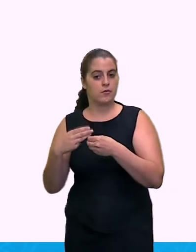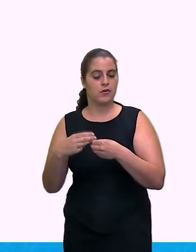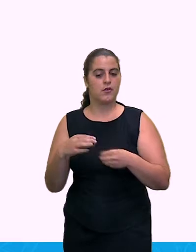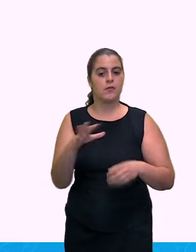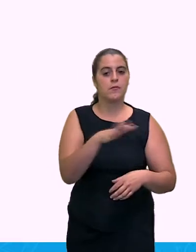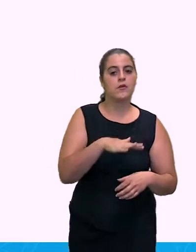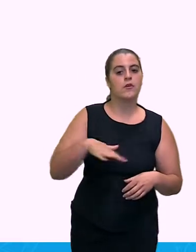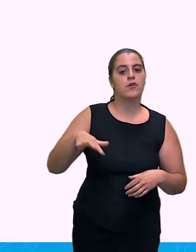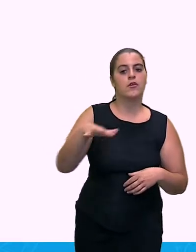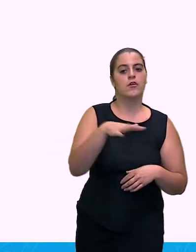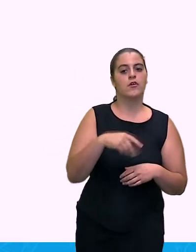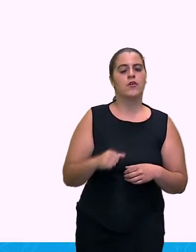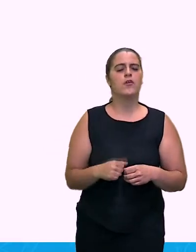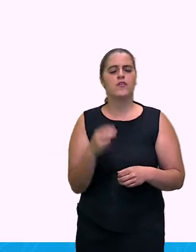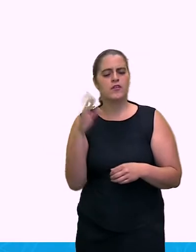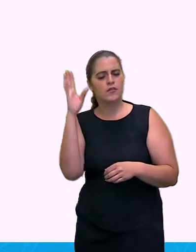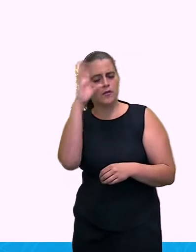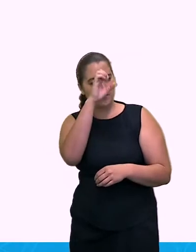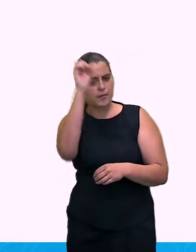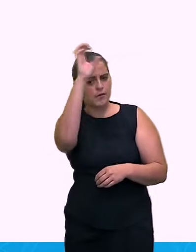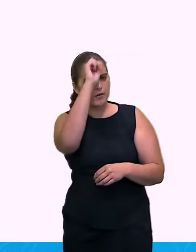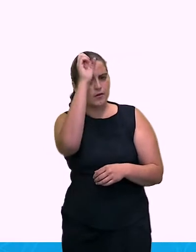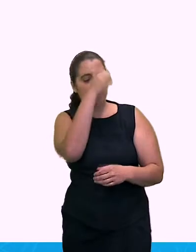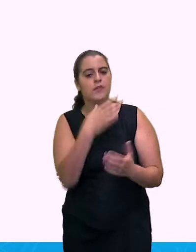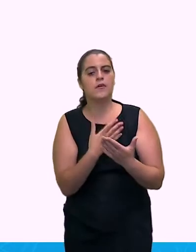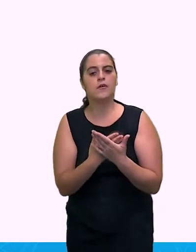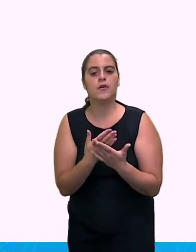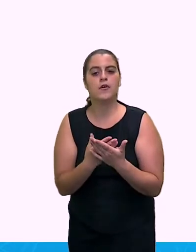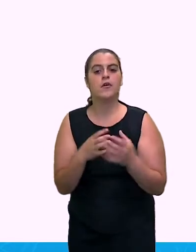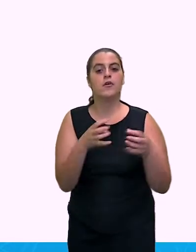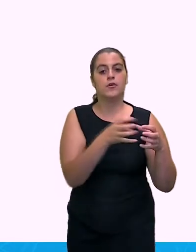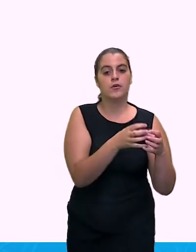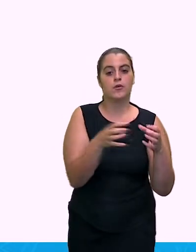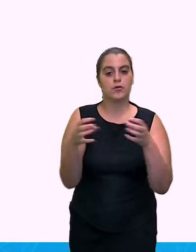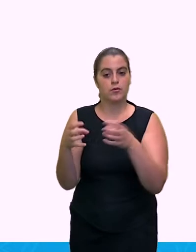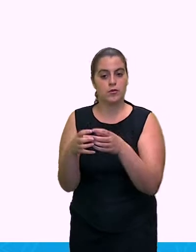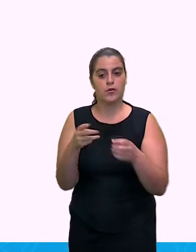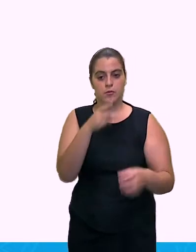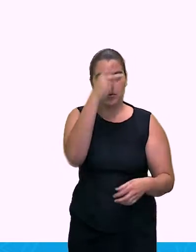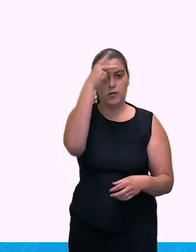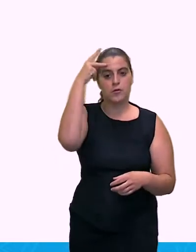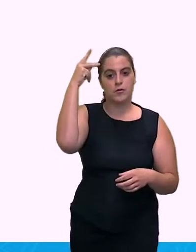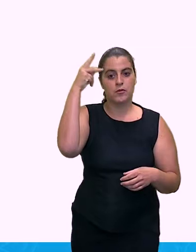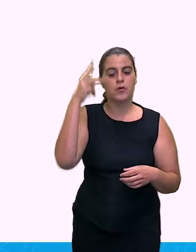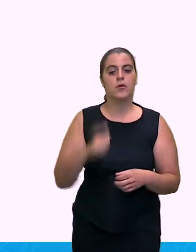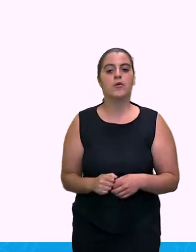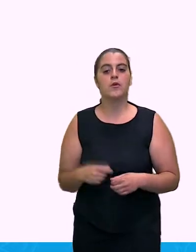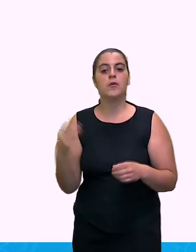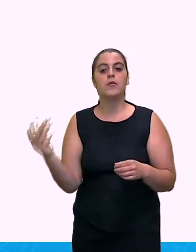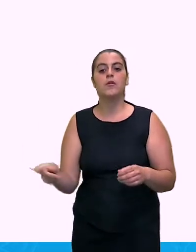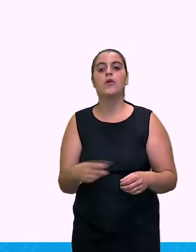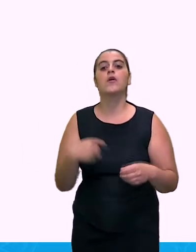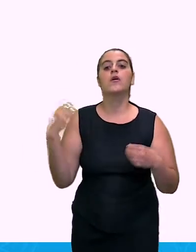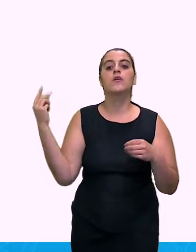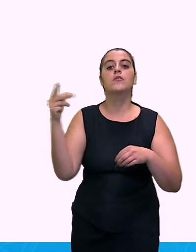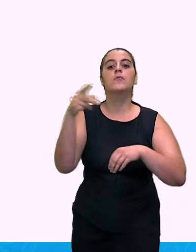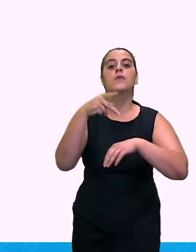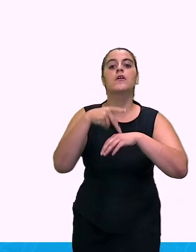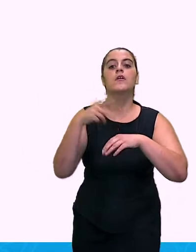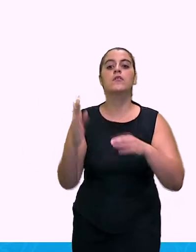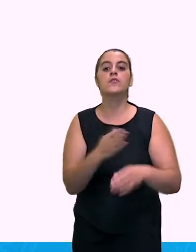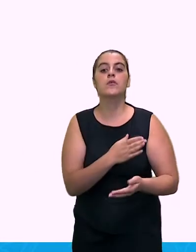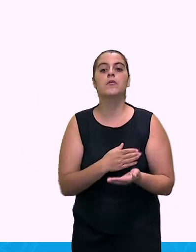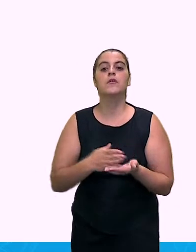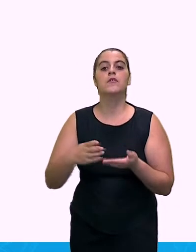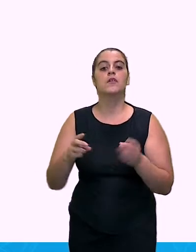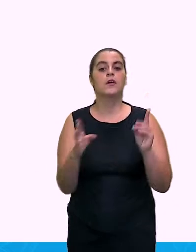perceber no decorrer da aula que esses grupos populacionais no nosso país começaram com quem? Com os